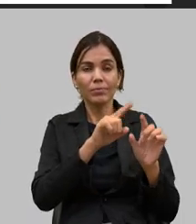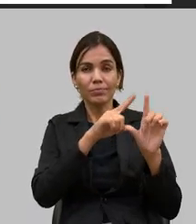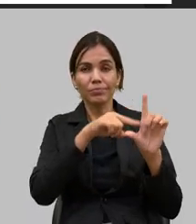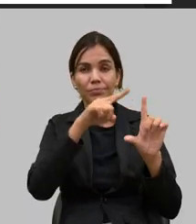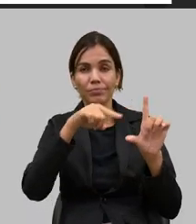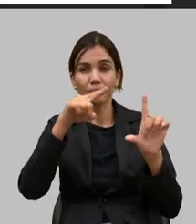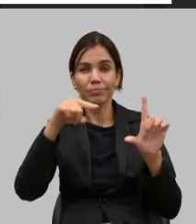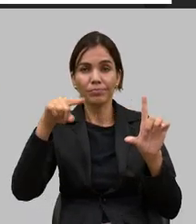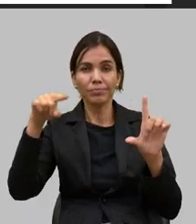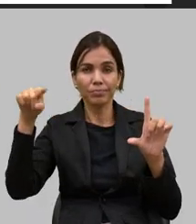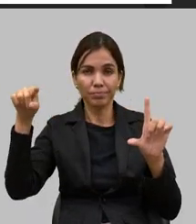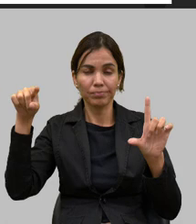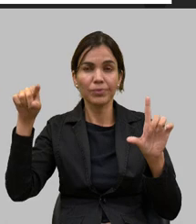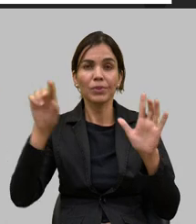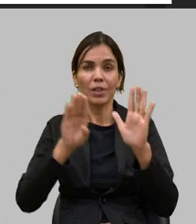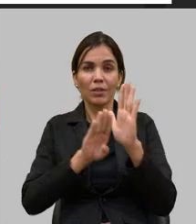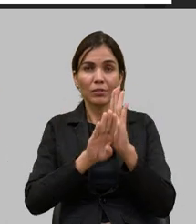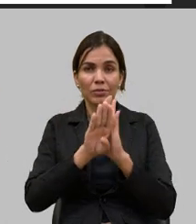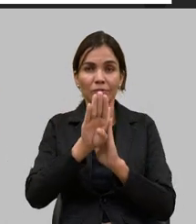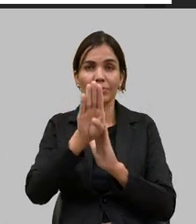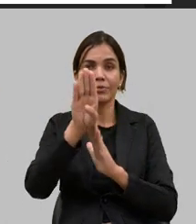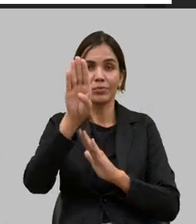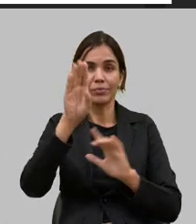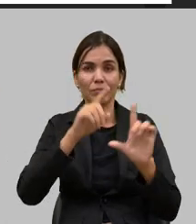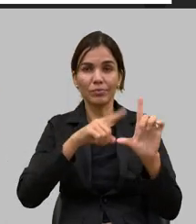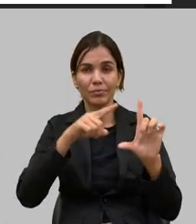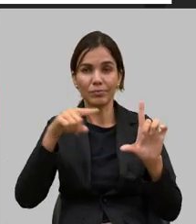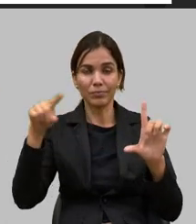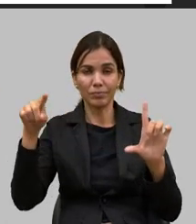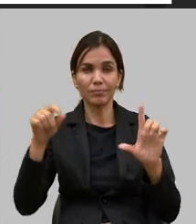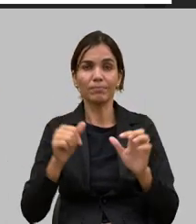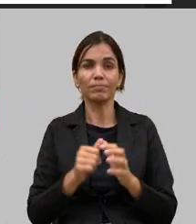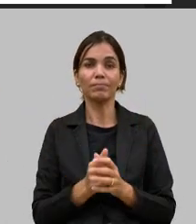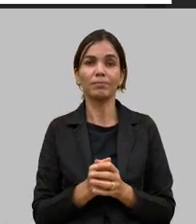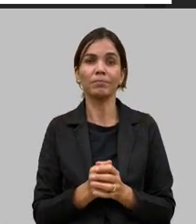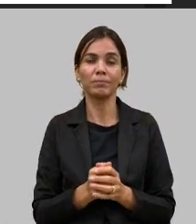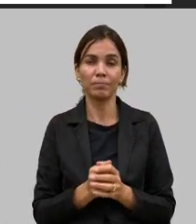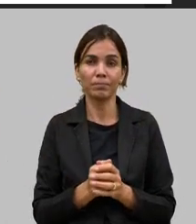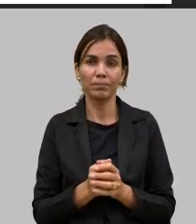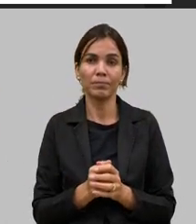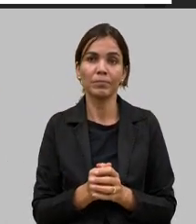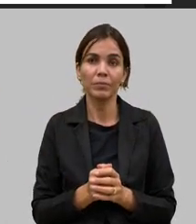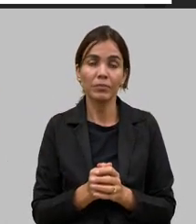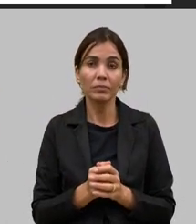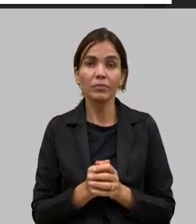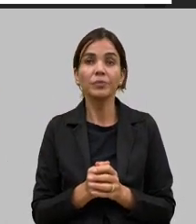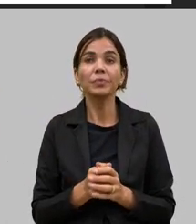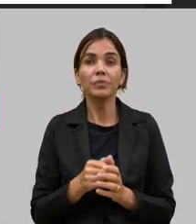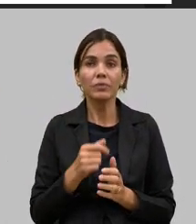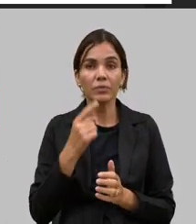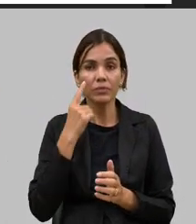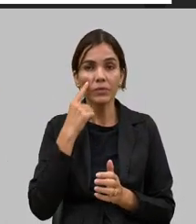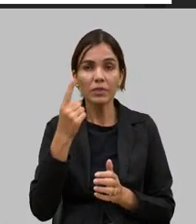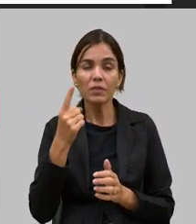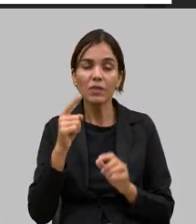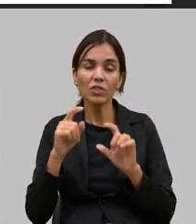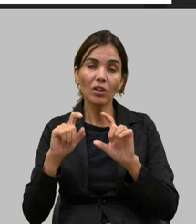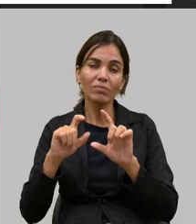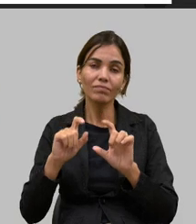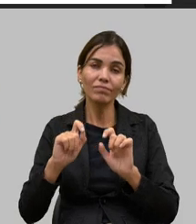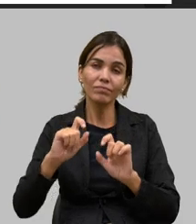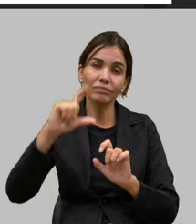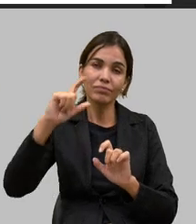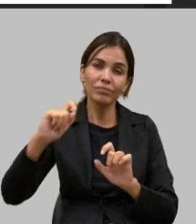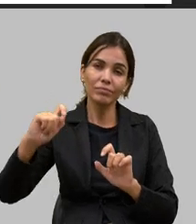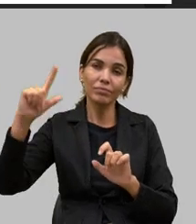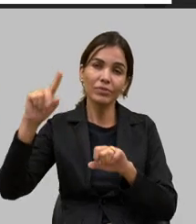663 milhões 389 mil e olha a participação em verde do governo do estado e em